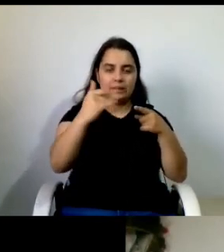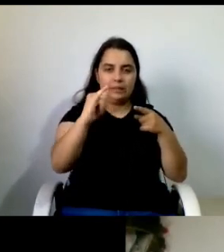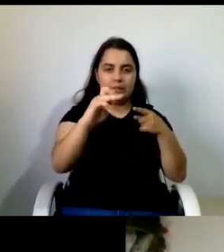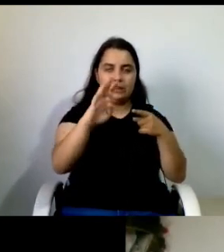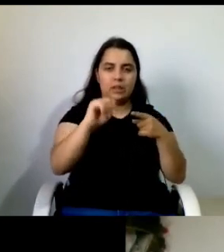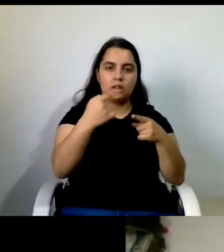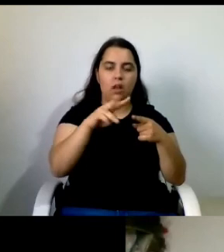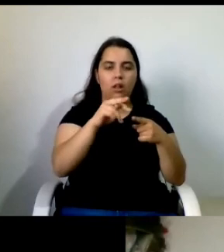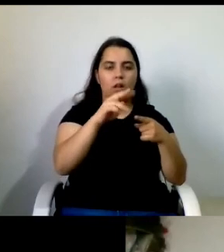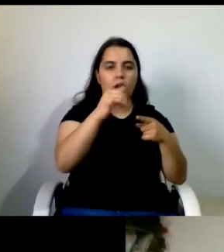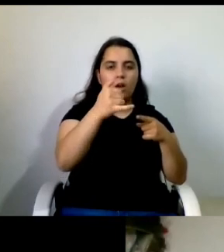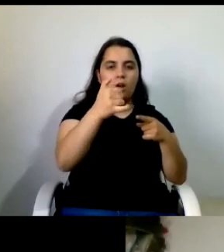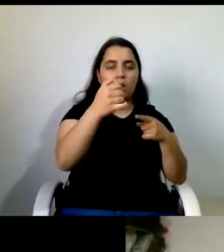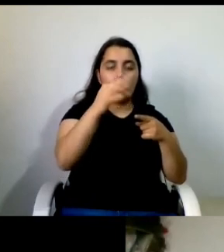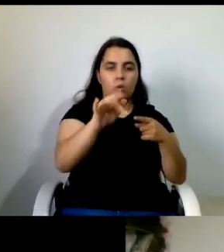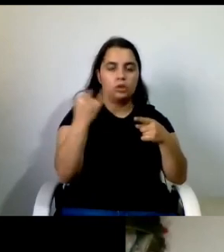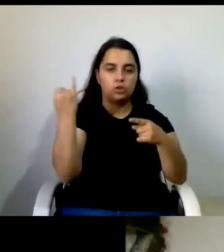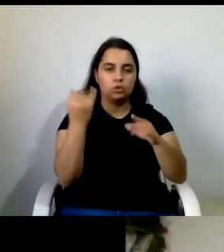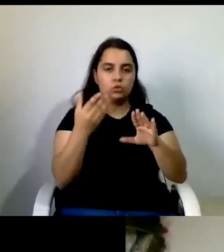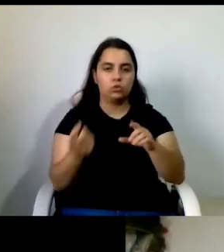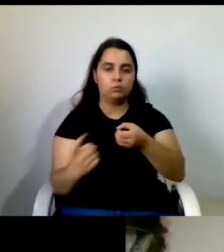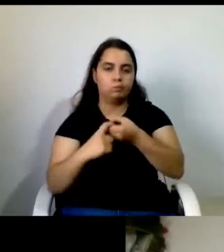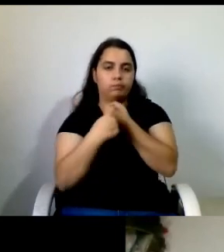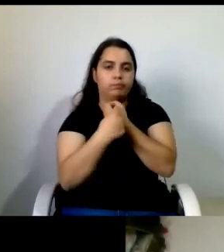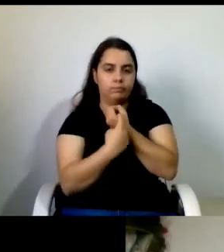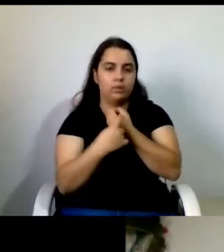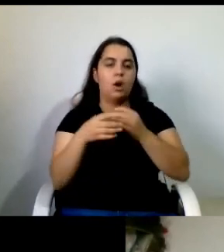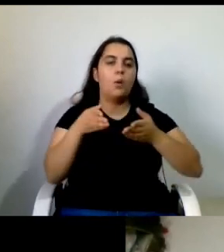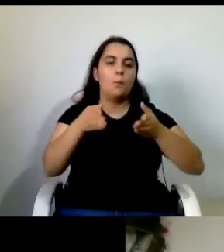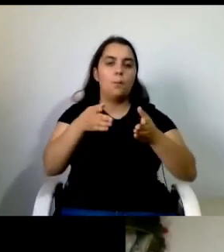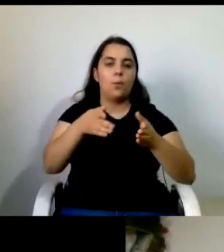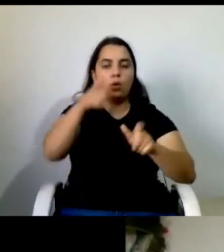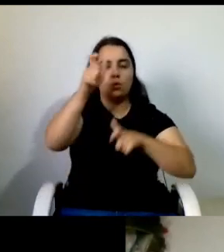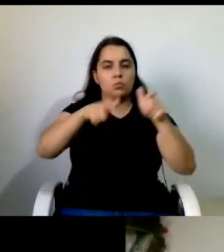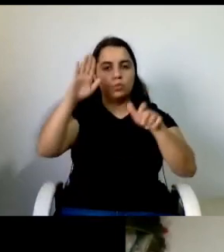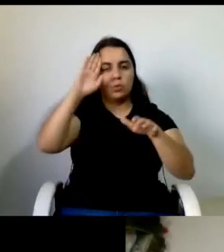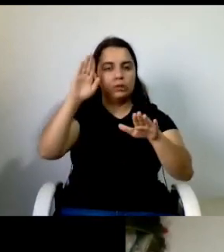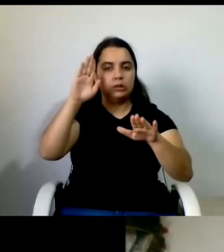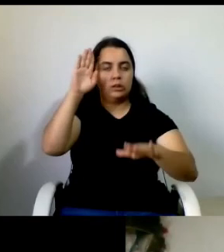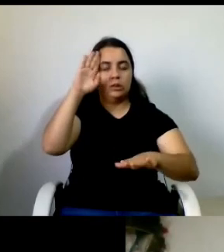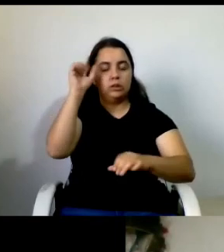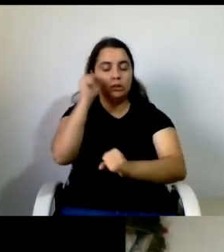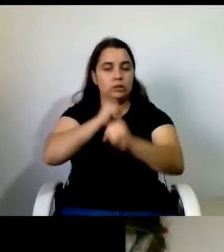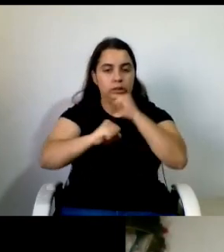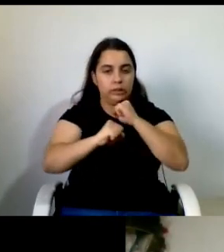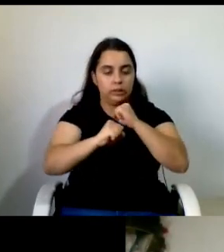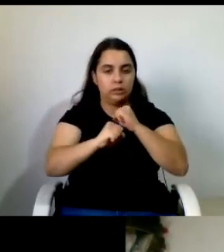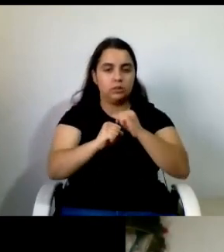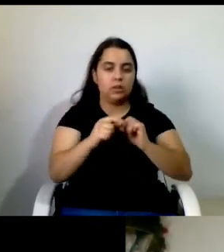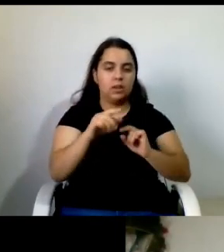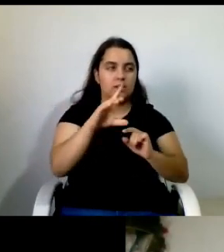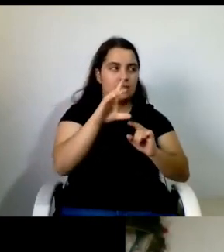instituições que dão apoio a pessoas com deficiência intelectual seis aderiram portanto a este projeto MAVI